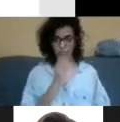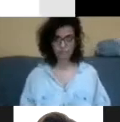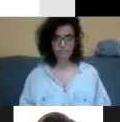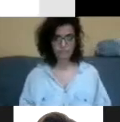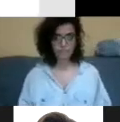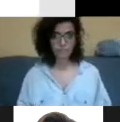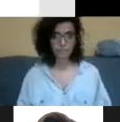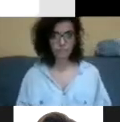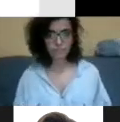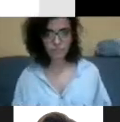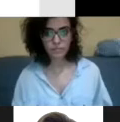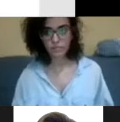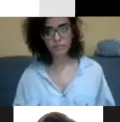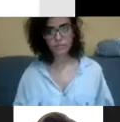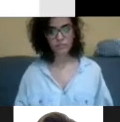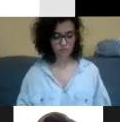você quer